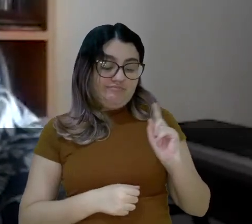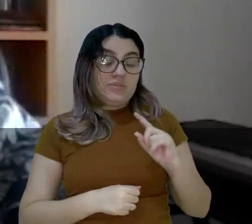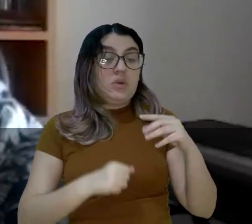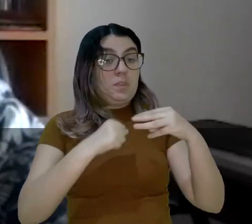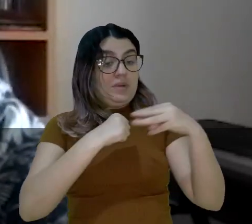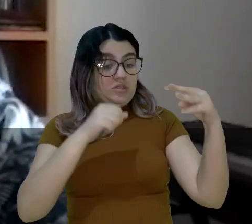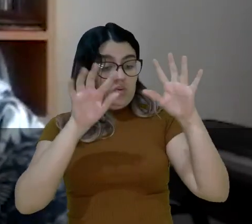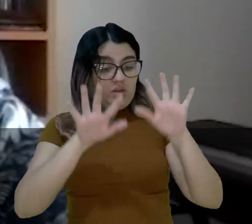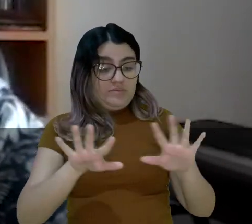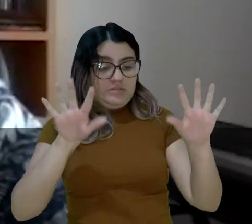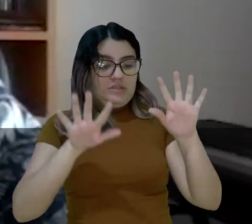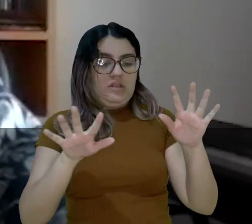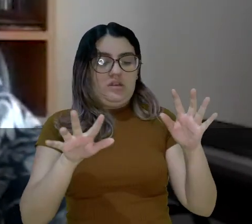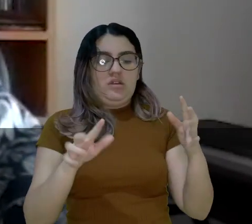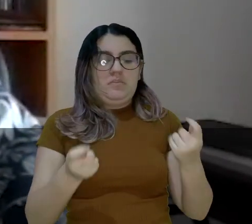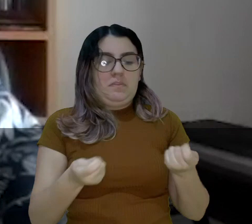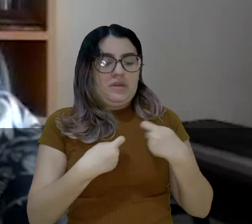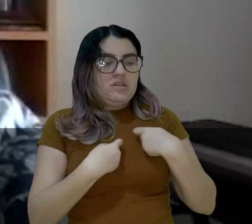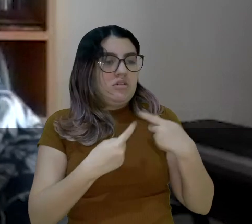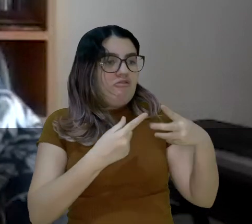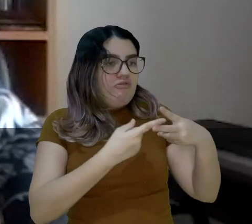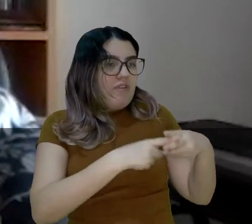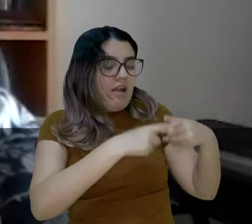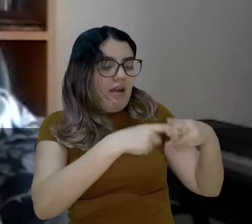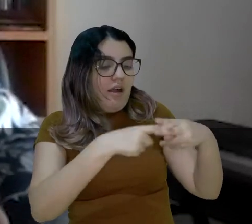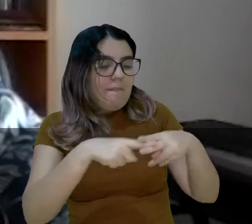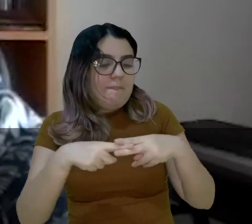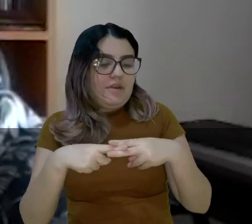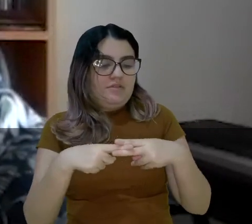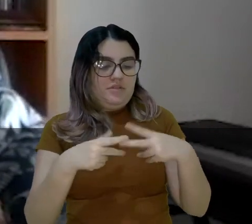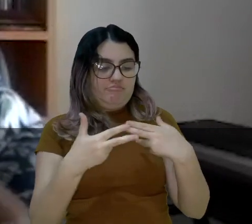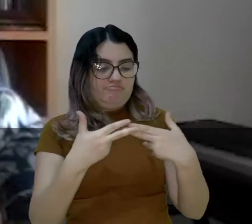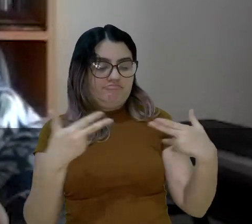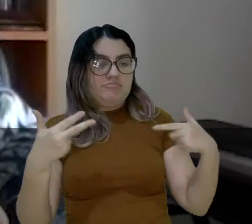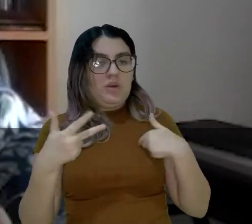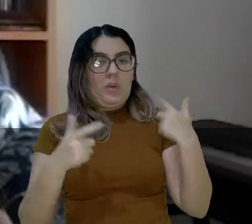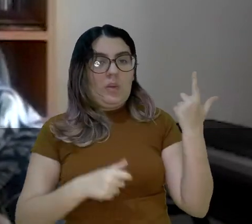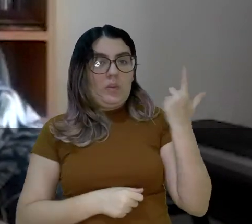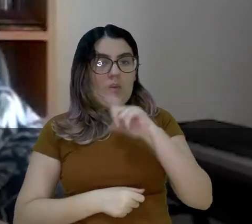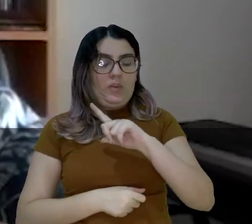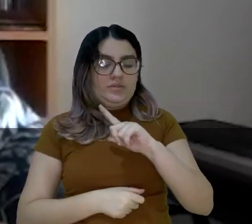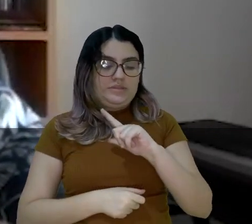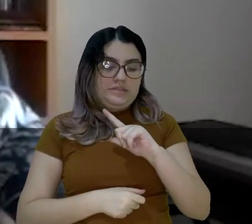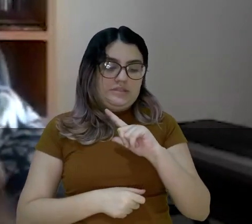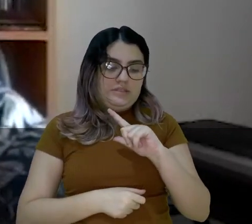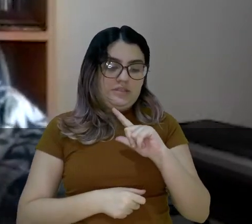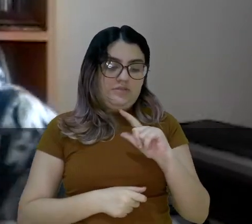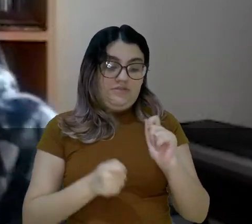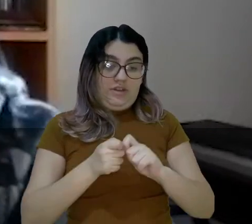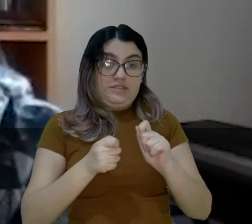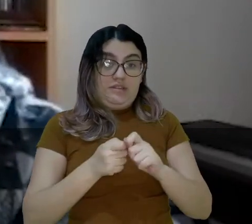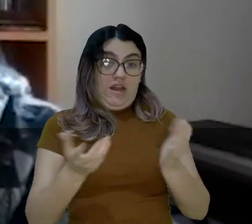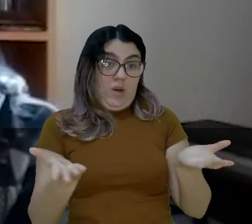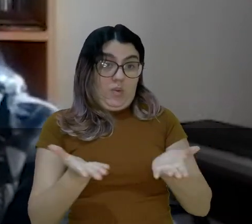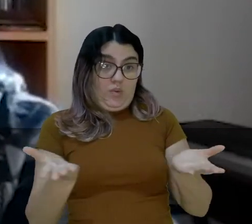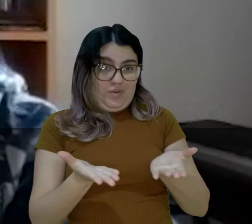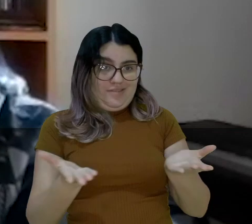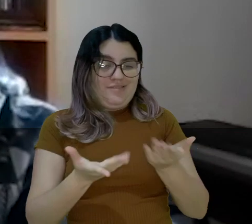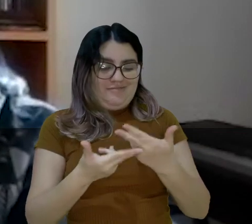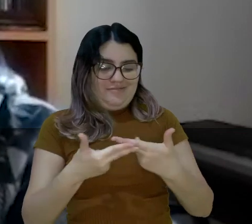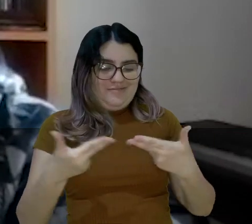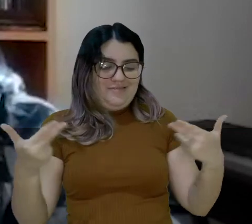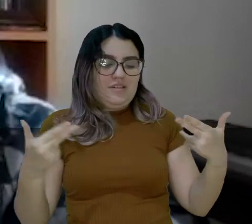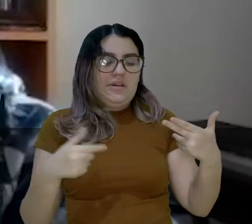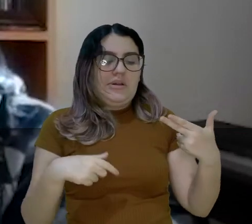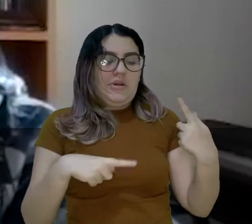O mestrado da UFC me deu as minhas ferramentas para eu poder ter o que eu faço agora, que